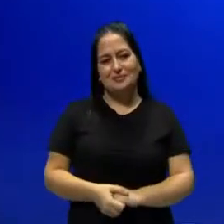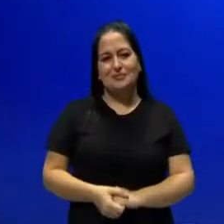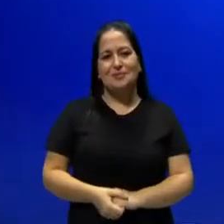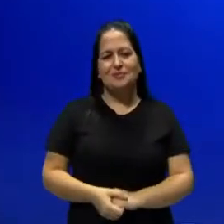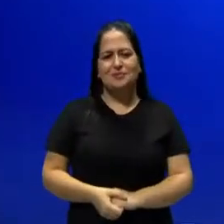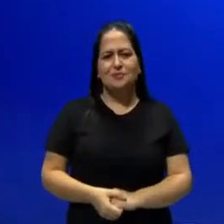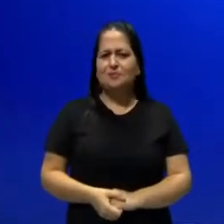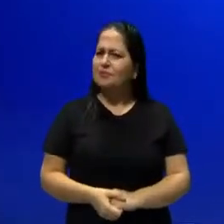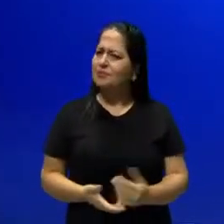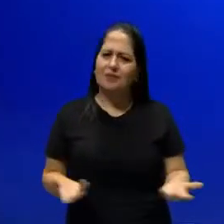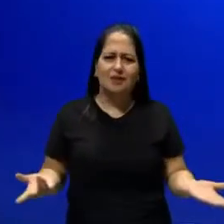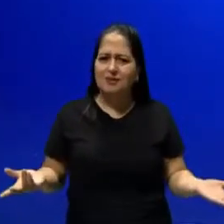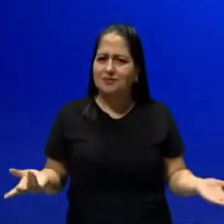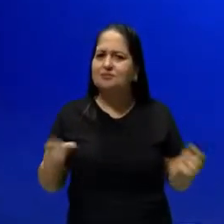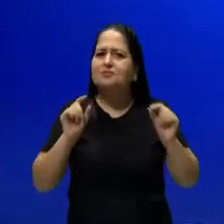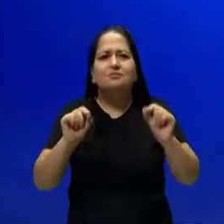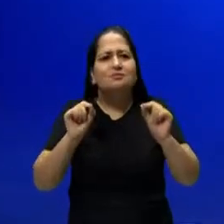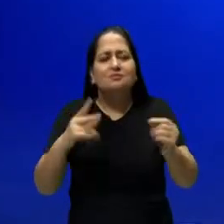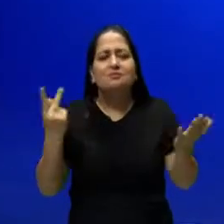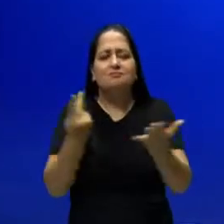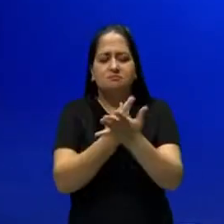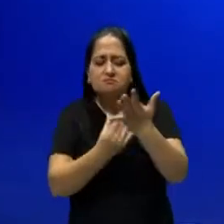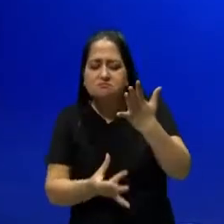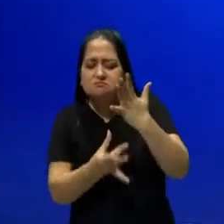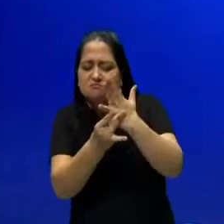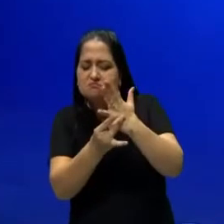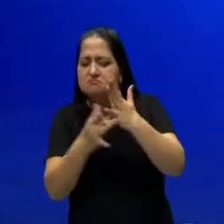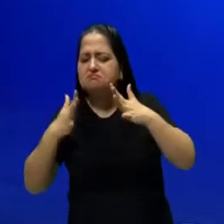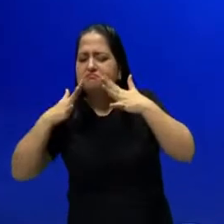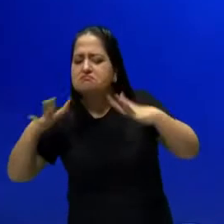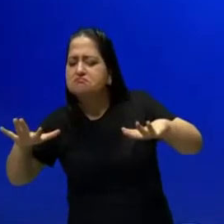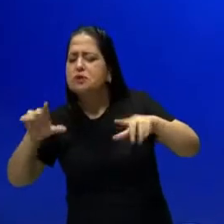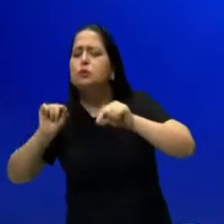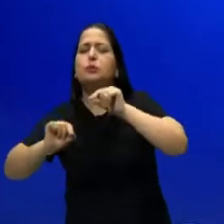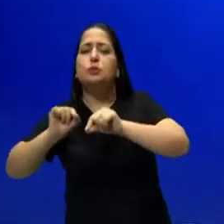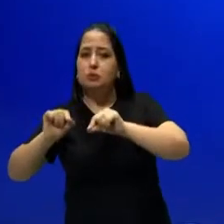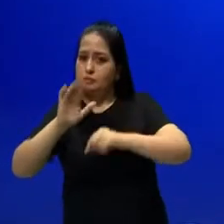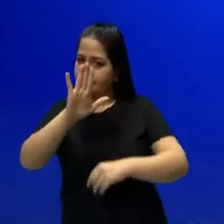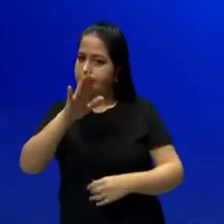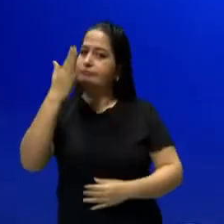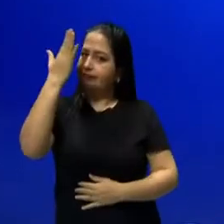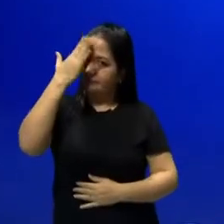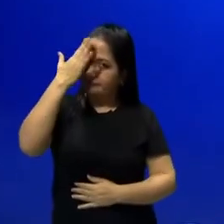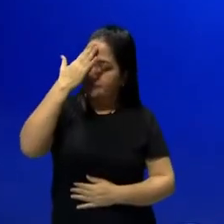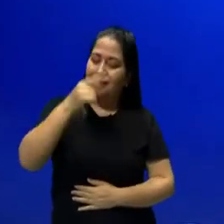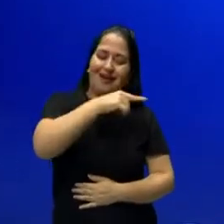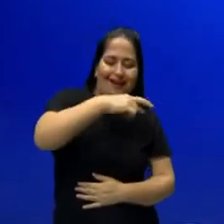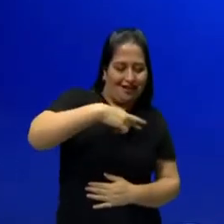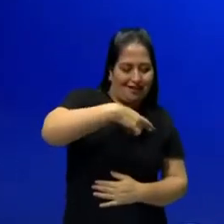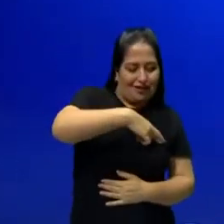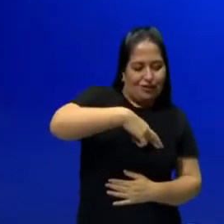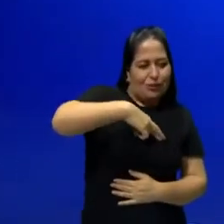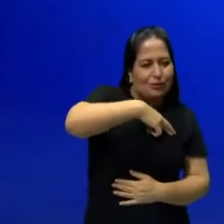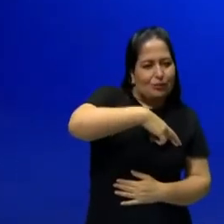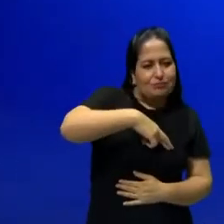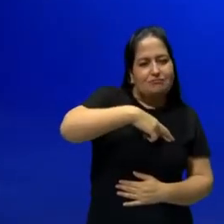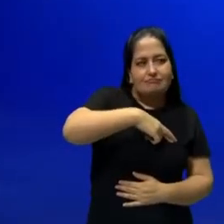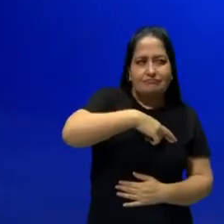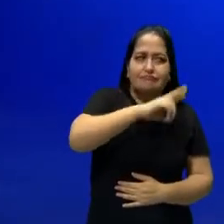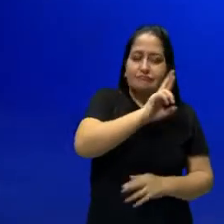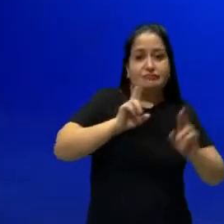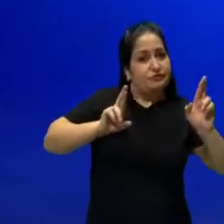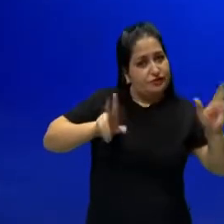O que é que motiva, então, o realismo e o naturalismo? Ao contrário do romantismo, nós vamos